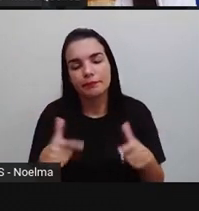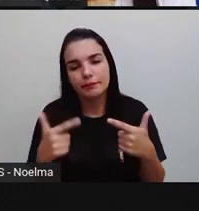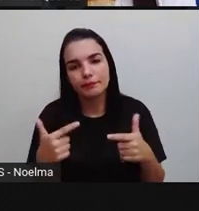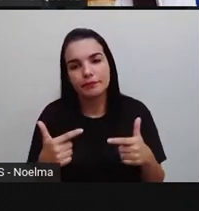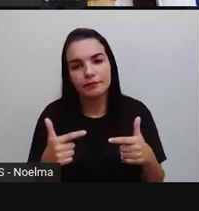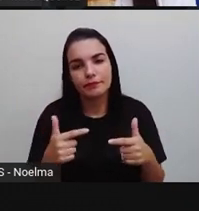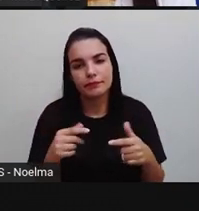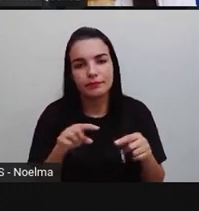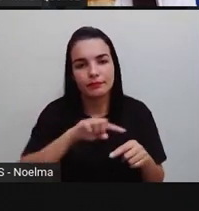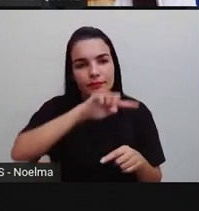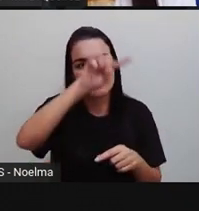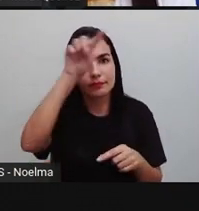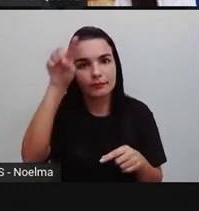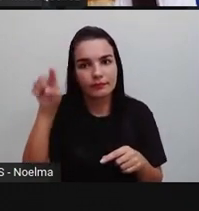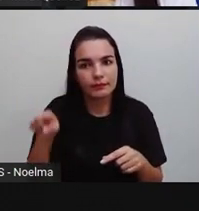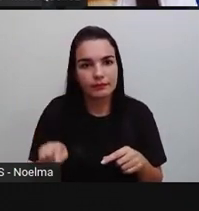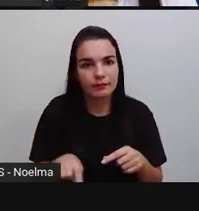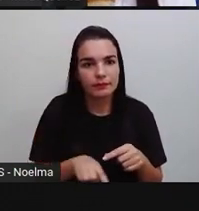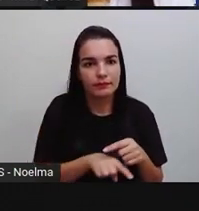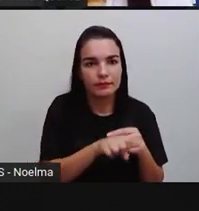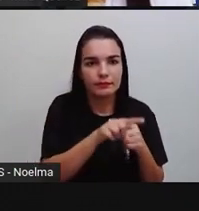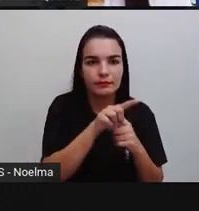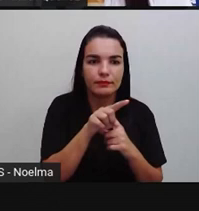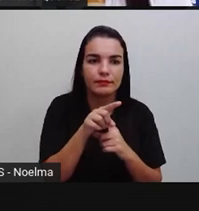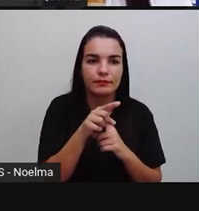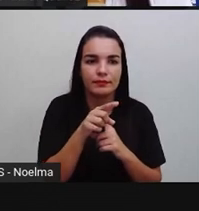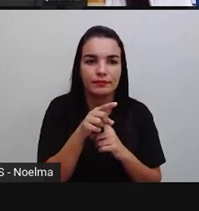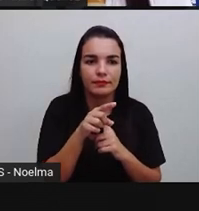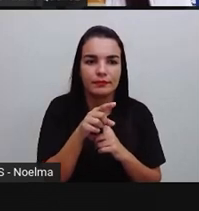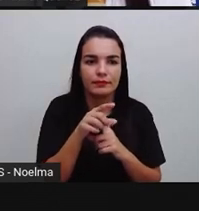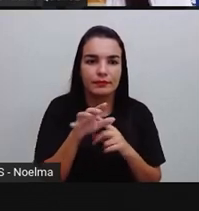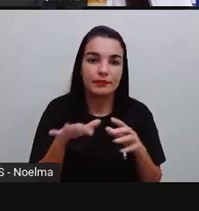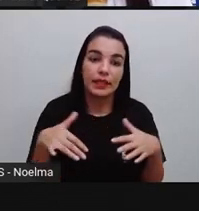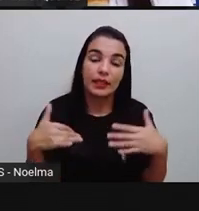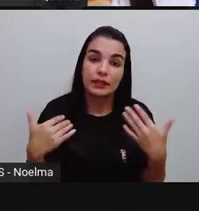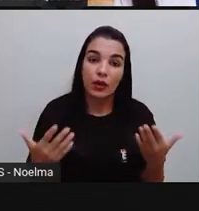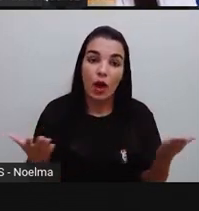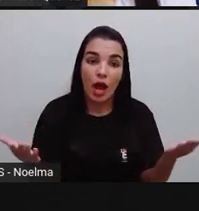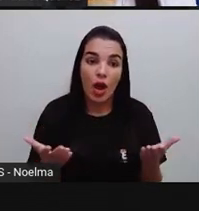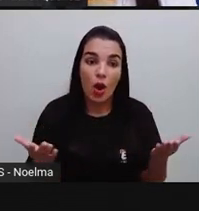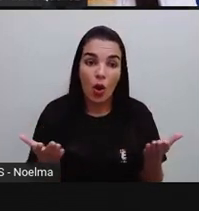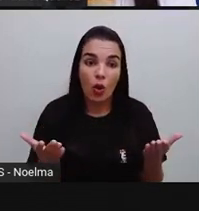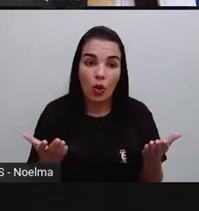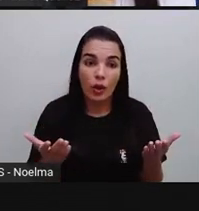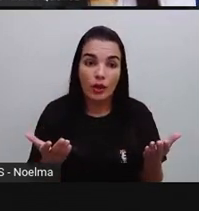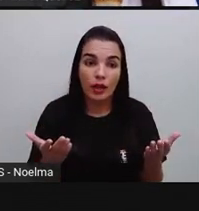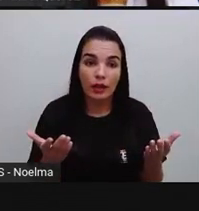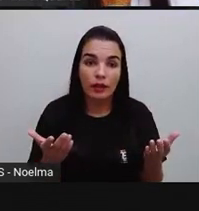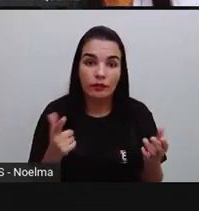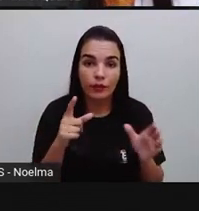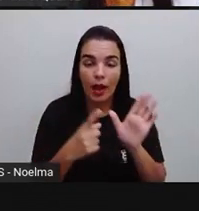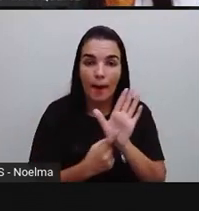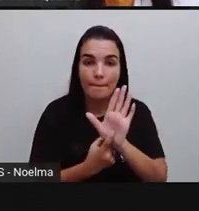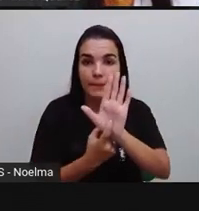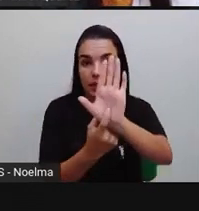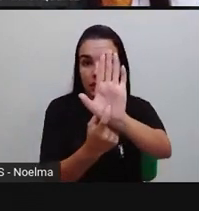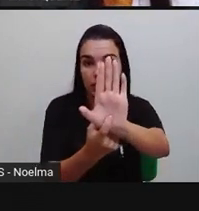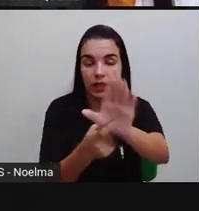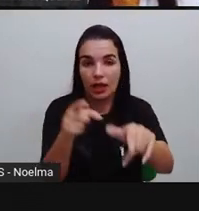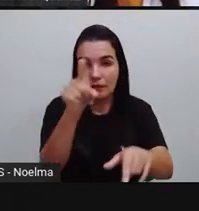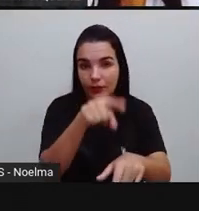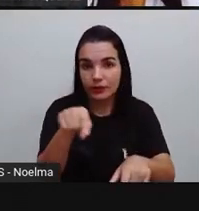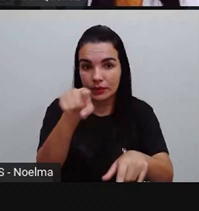curvas. E aí, gente, eu vou sair agora do slide, vou apresentar para vocês aqui